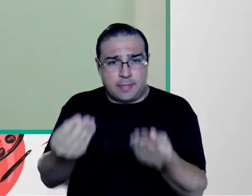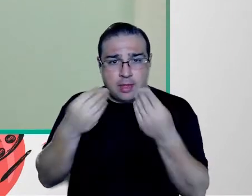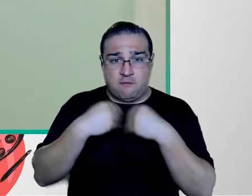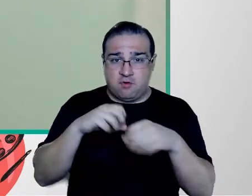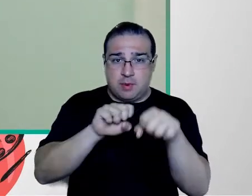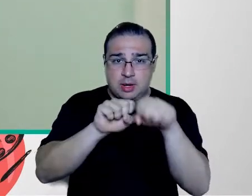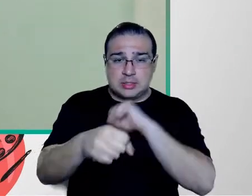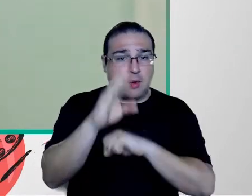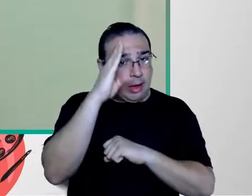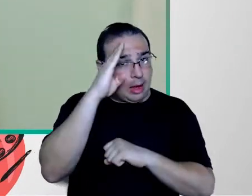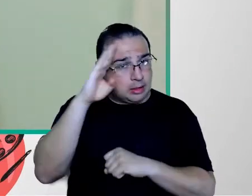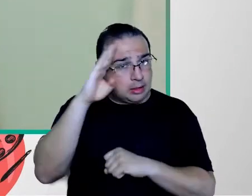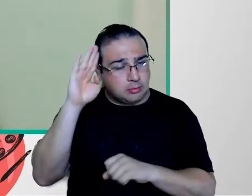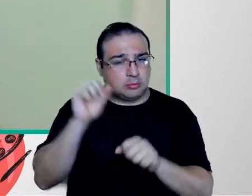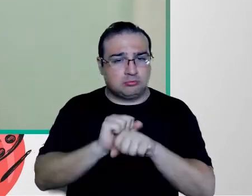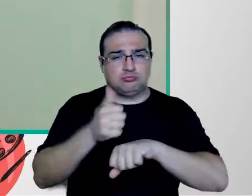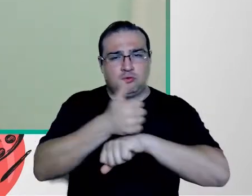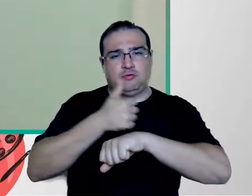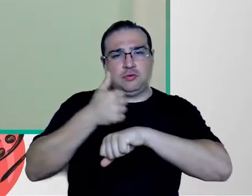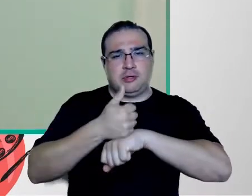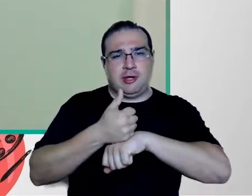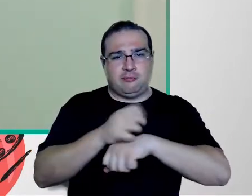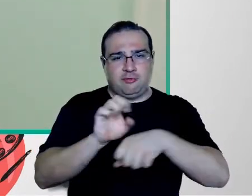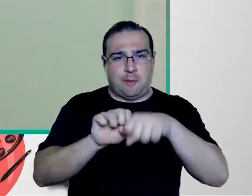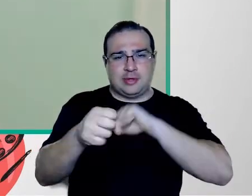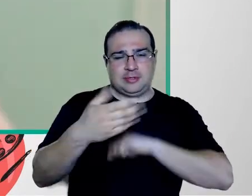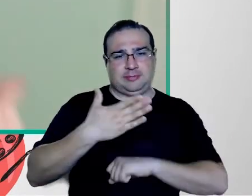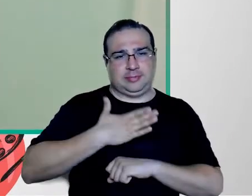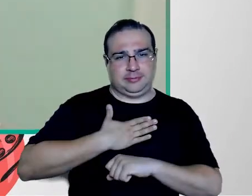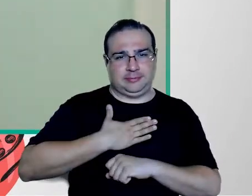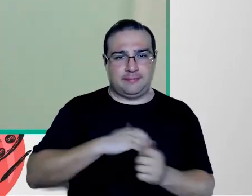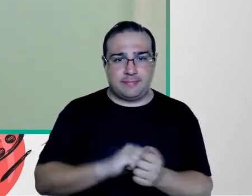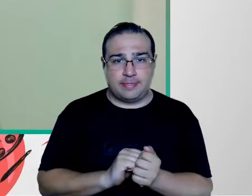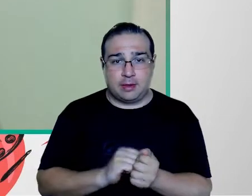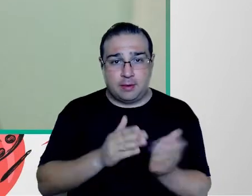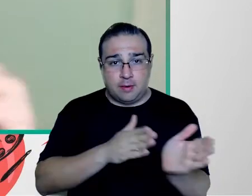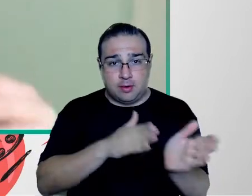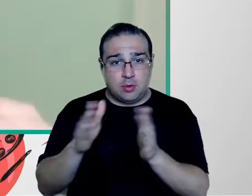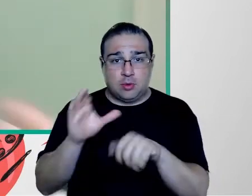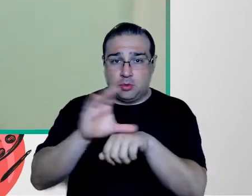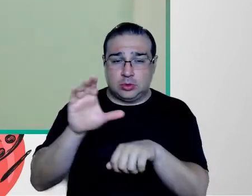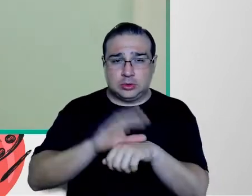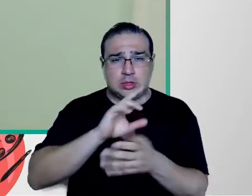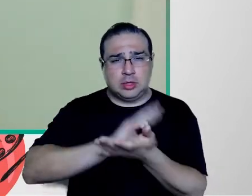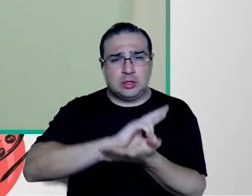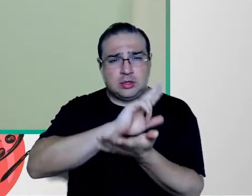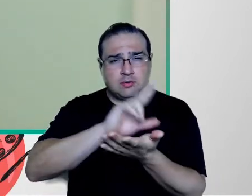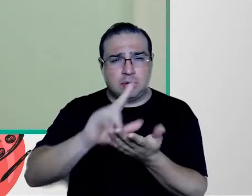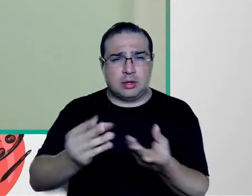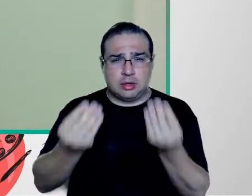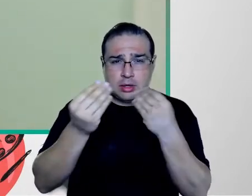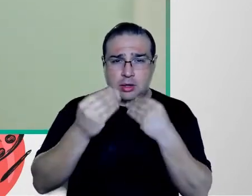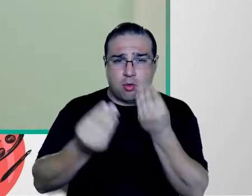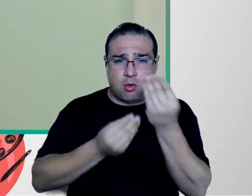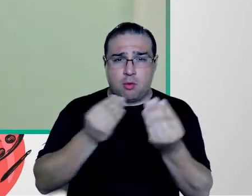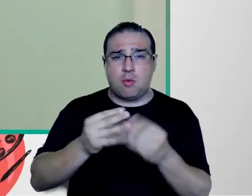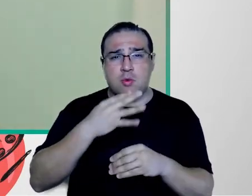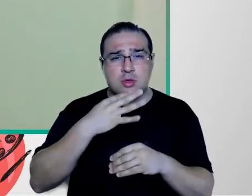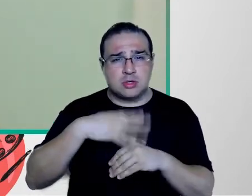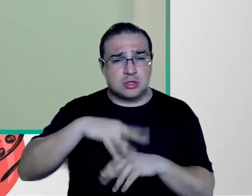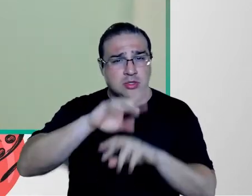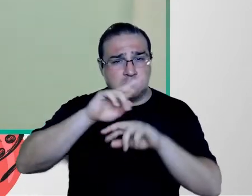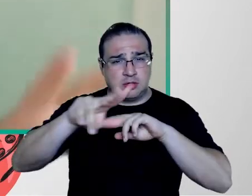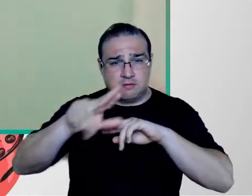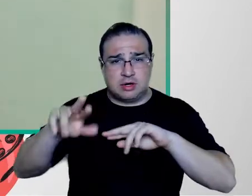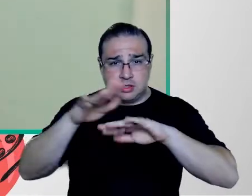formação acadêmica quanto profissional. Ao longo do curso, eu tive diversas oportunidades de conhecer as